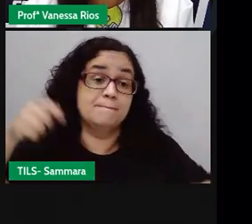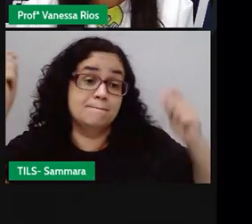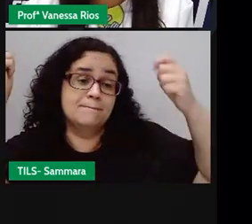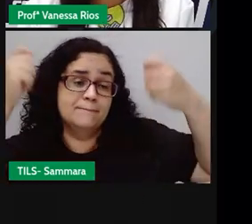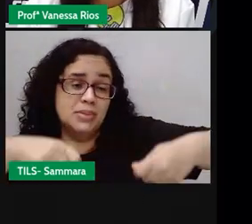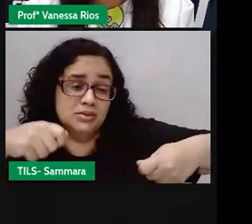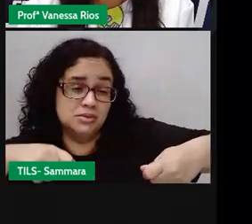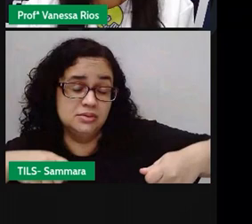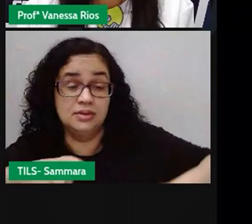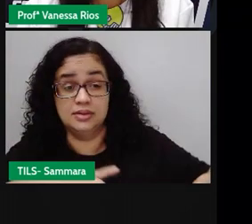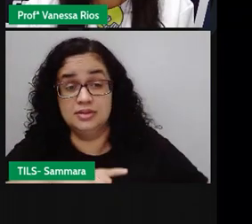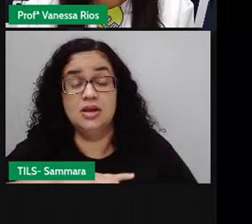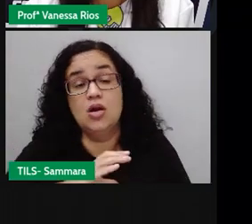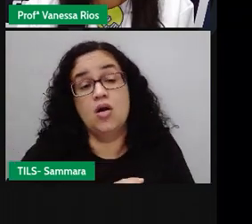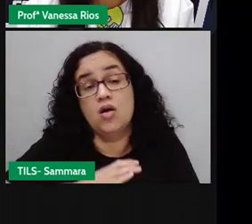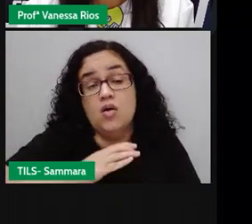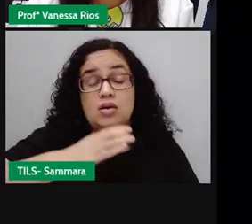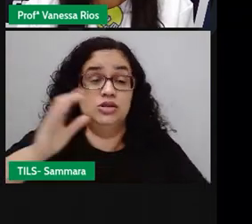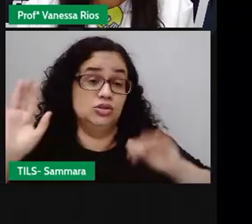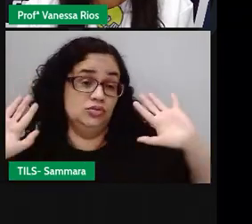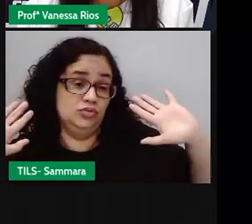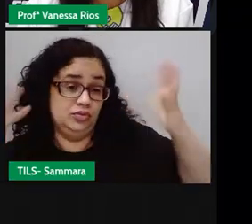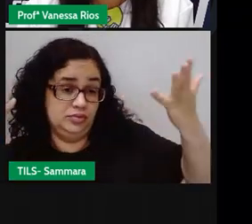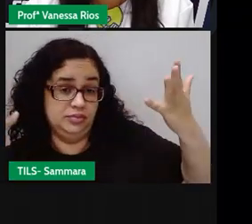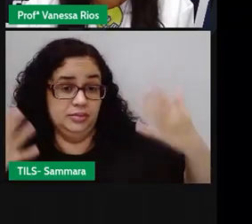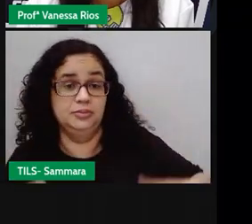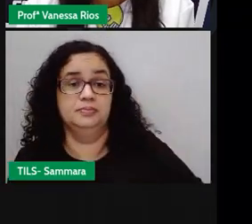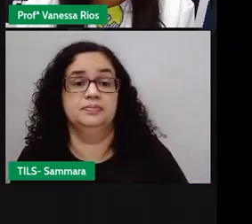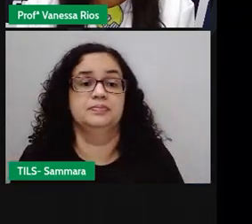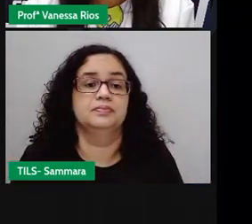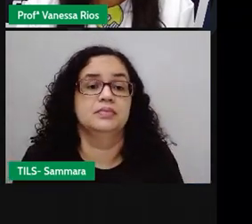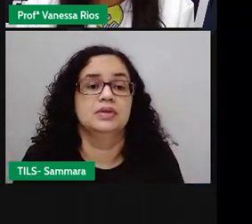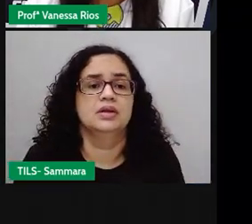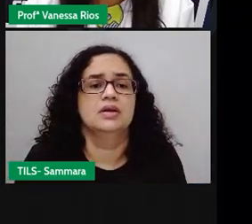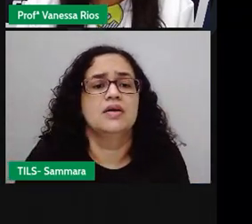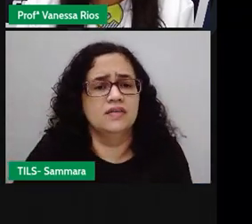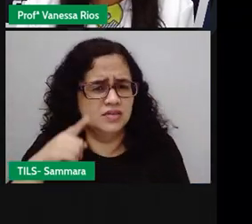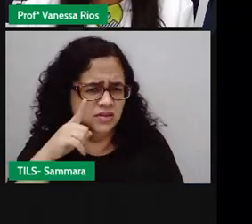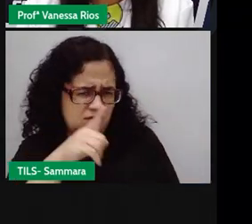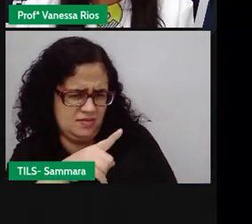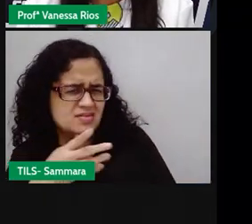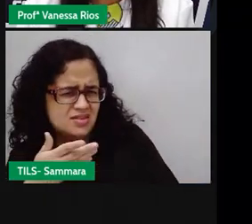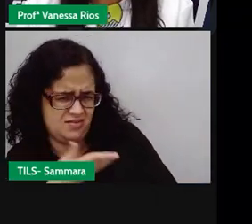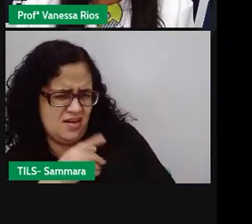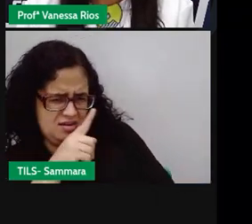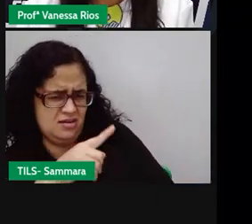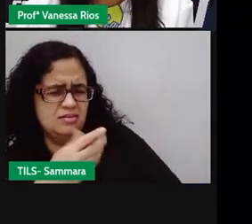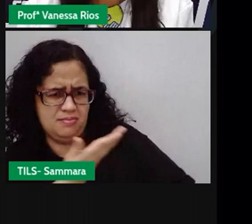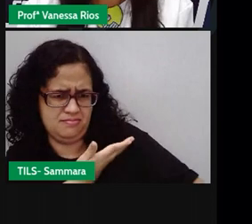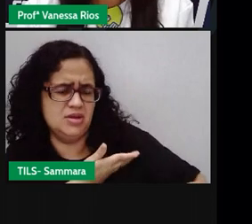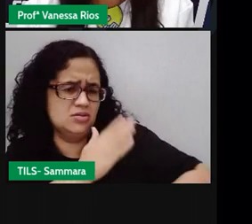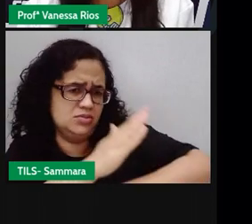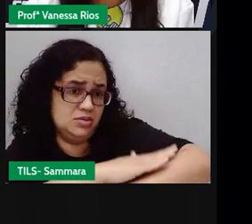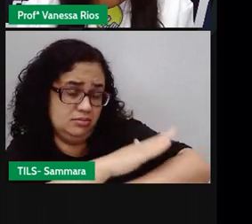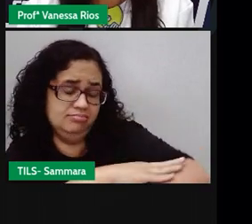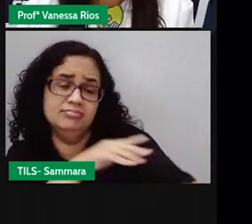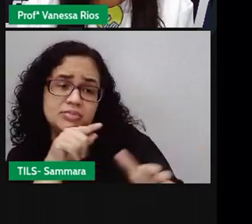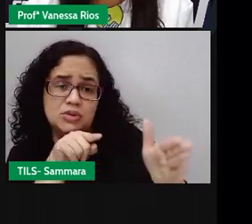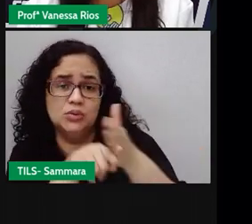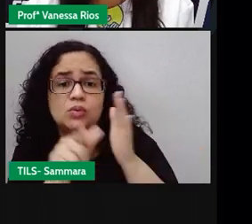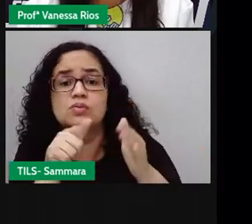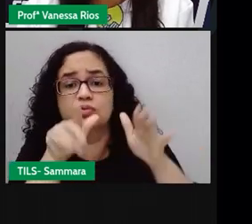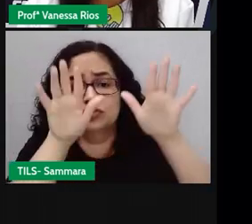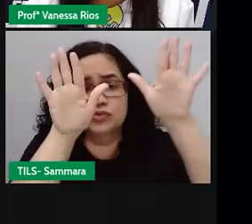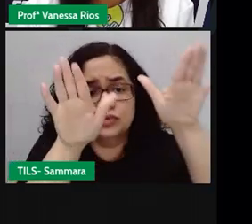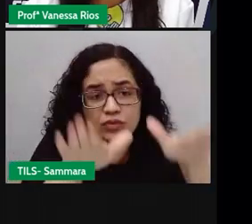estar bem disposto e animado para curtir a festa. Você vai mesmo, amigo sapo? Perguntou o urubu, meio desconfiado.